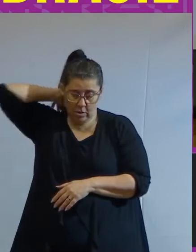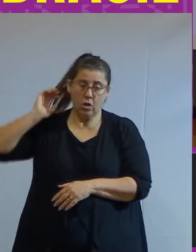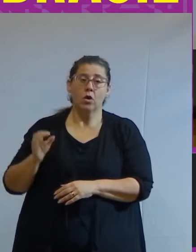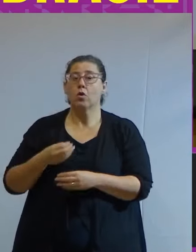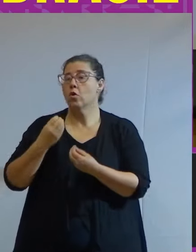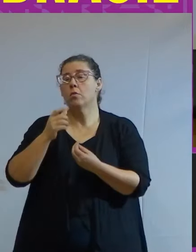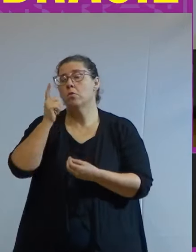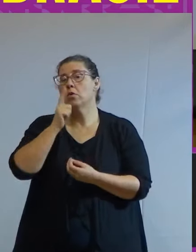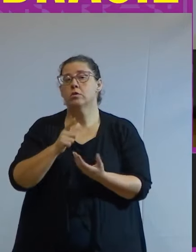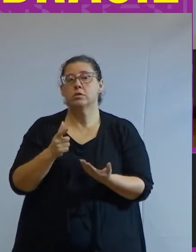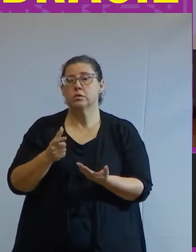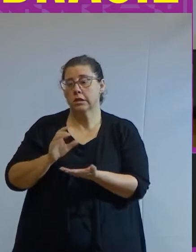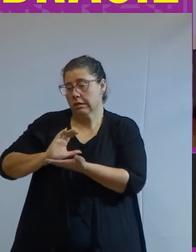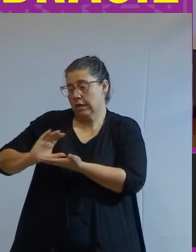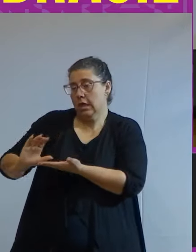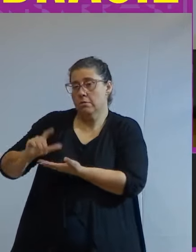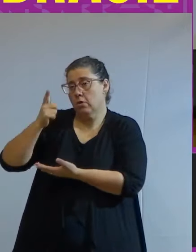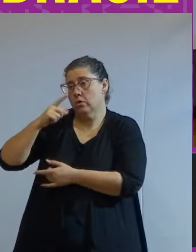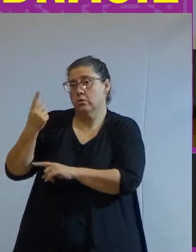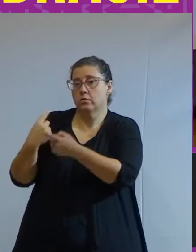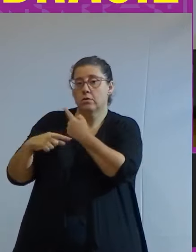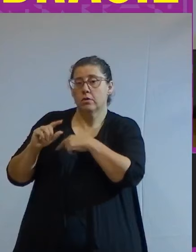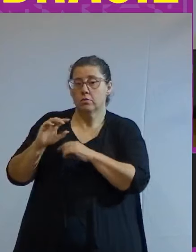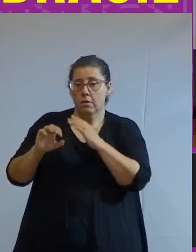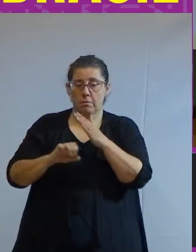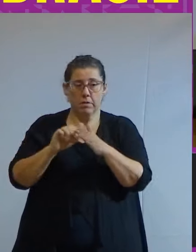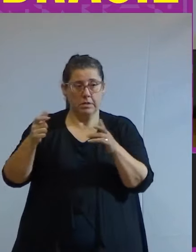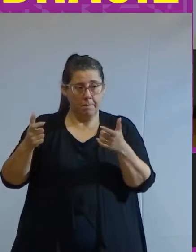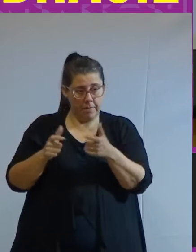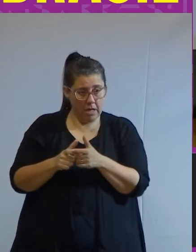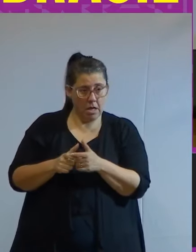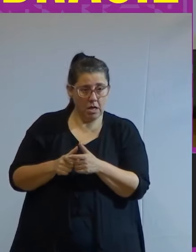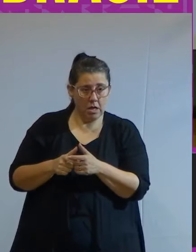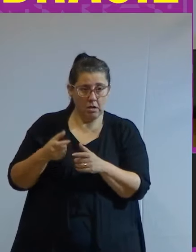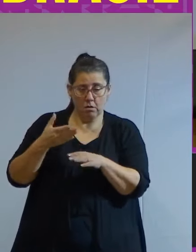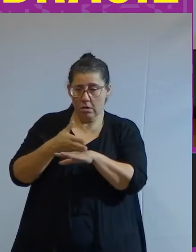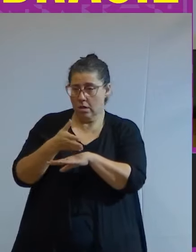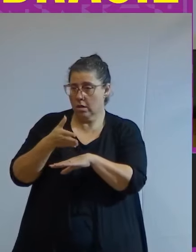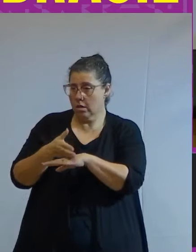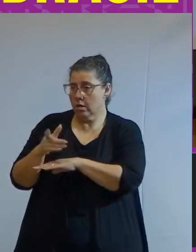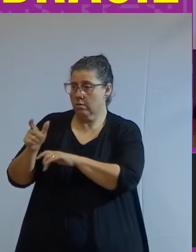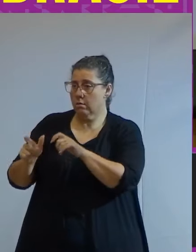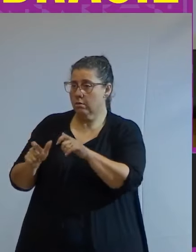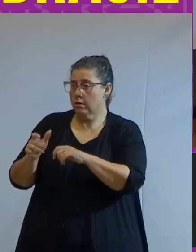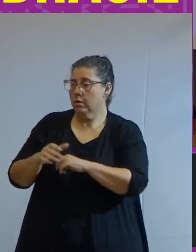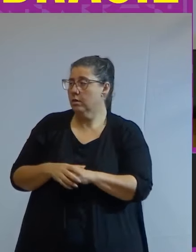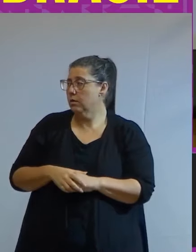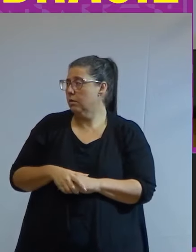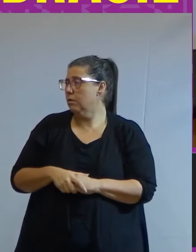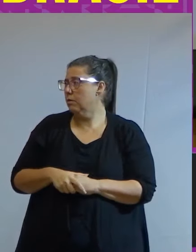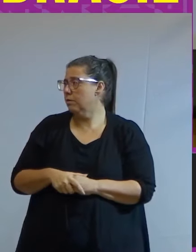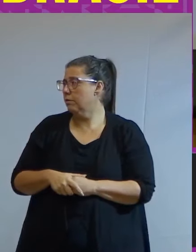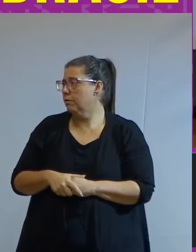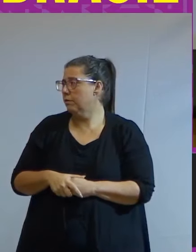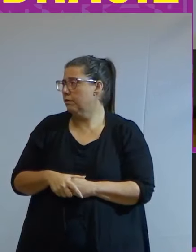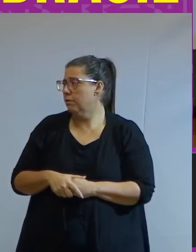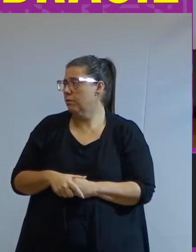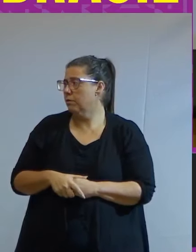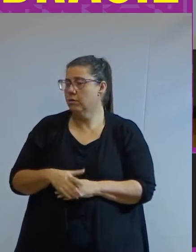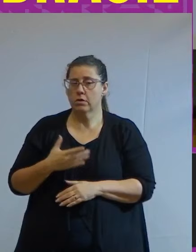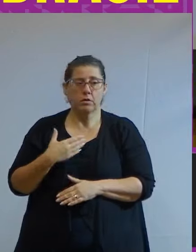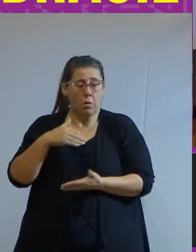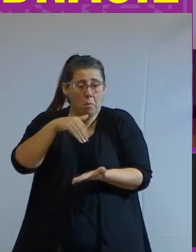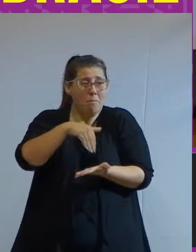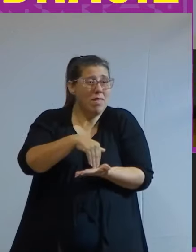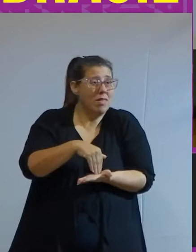conseguir prosperar de uma empresa pequena dando acesso a essas pessoas e de fato dando o mínimo